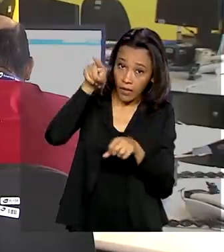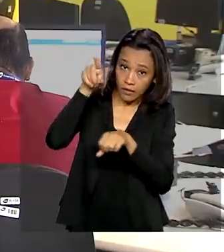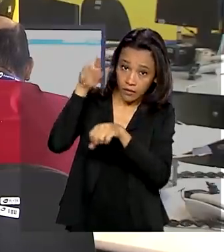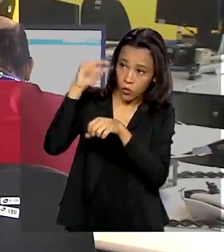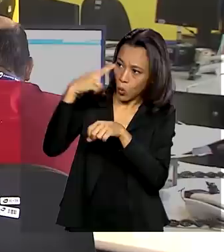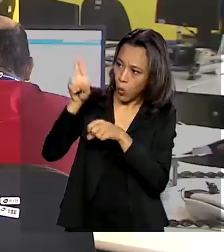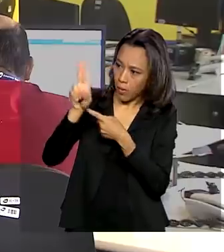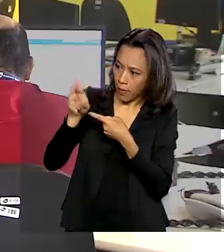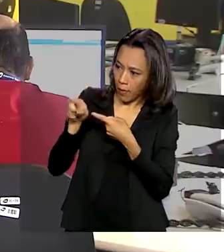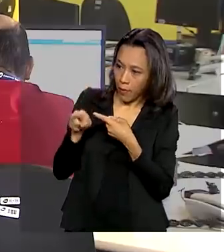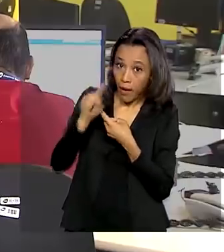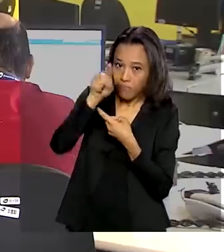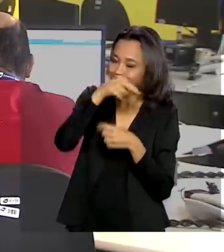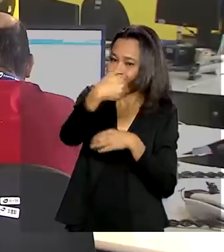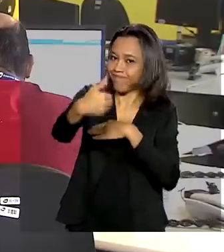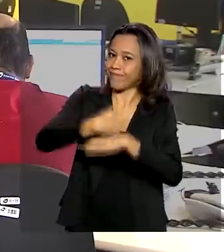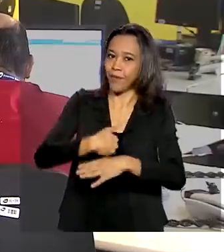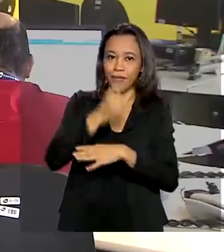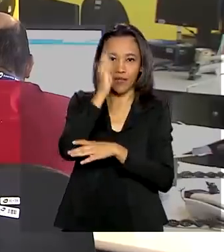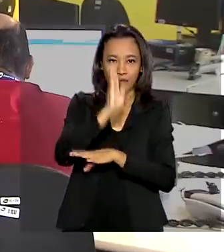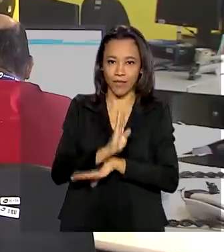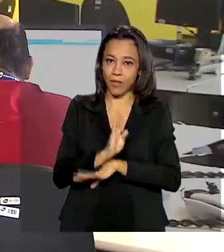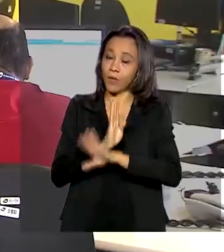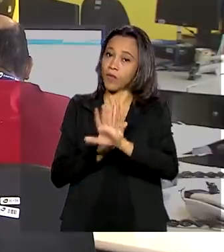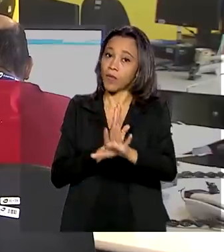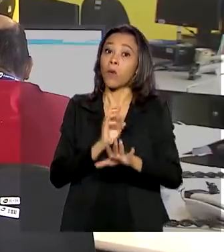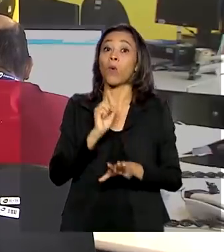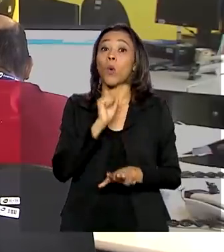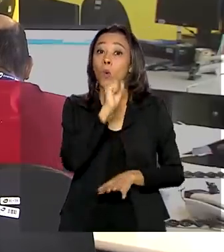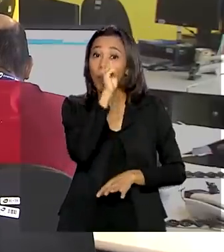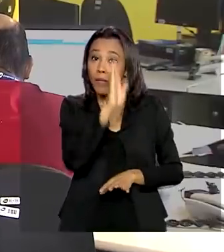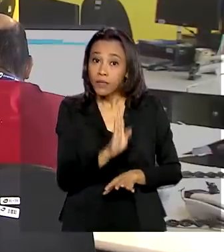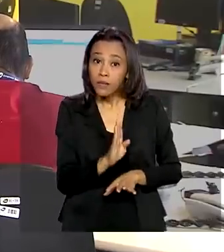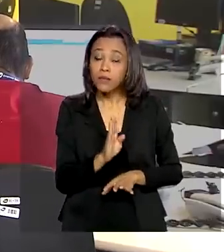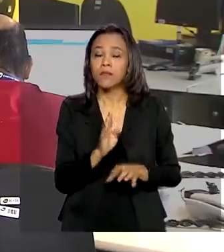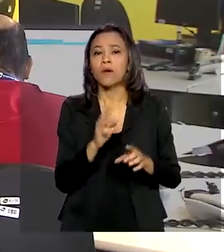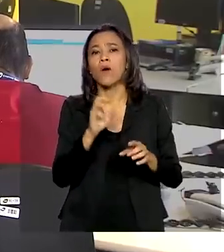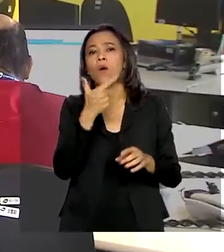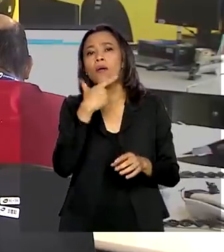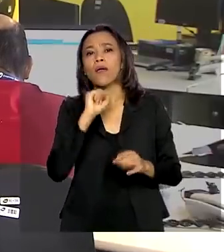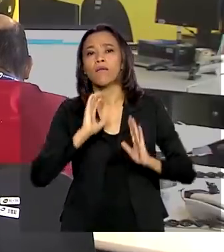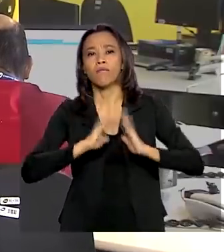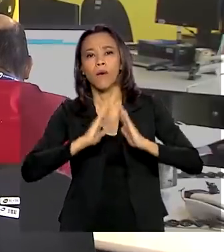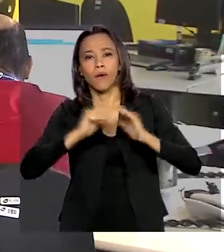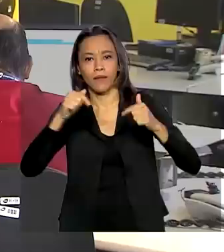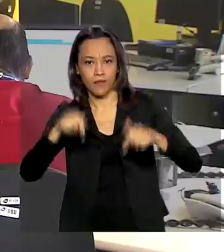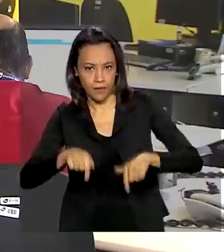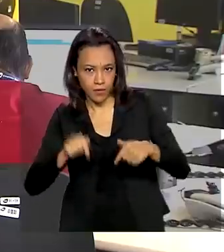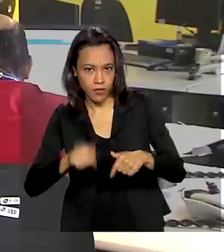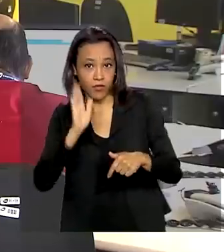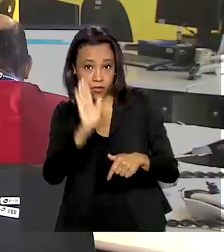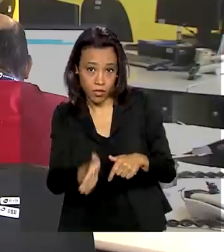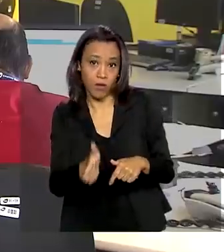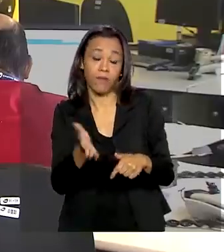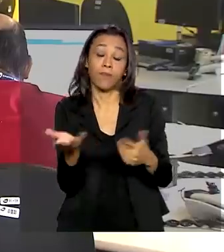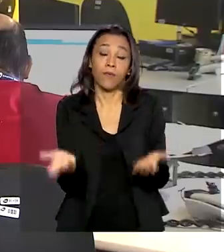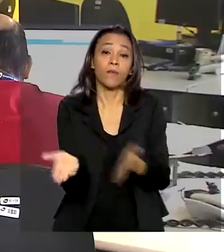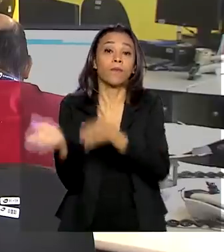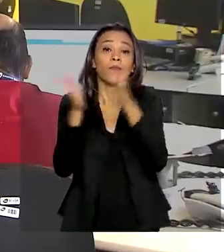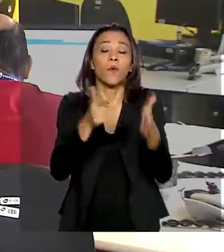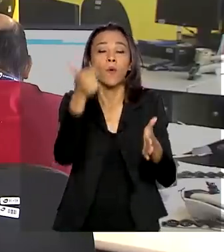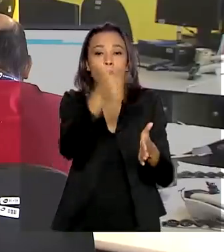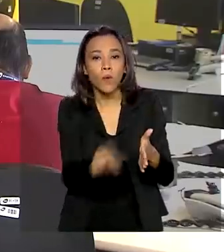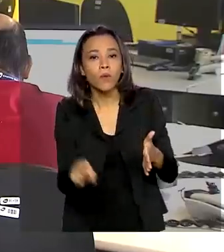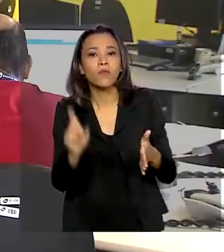lista. Essa restrição, no entanto, não se aplica aos brasileiros e a imigrantes que moram aqui. Um detalhe importante é em relação à